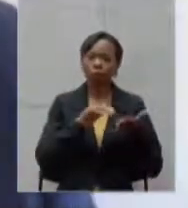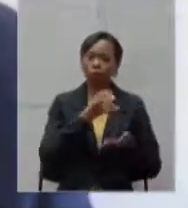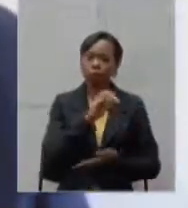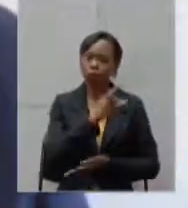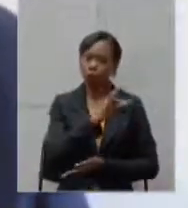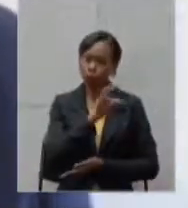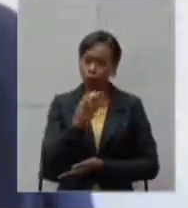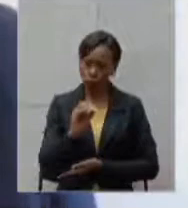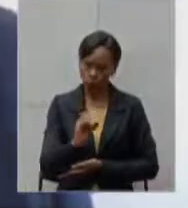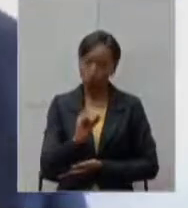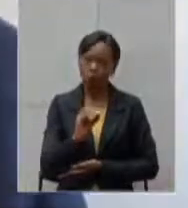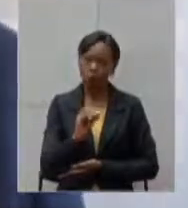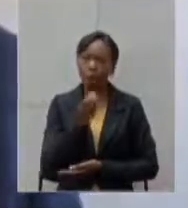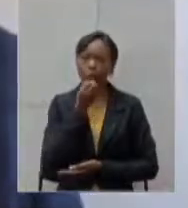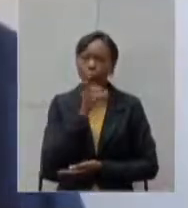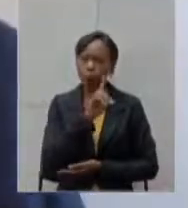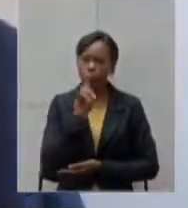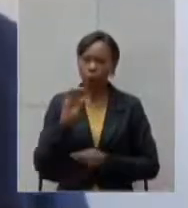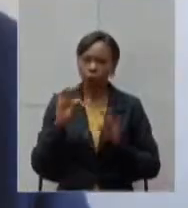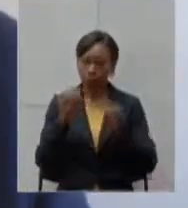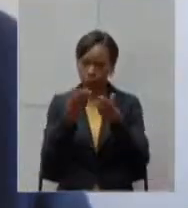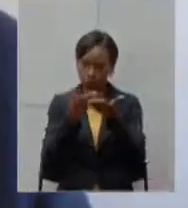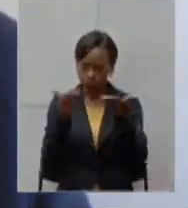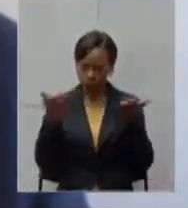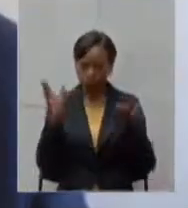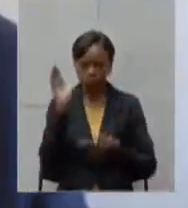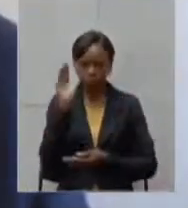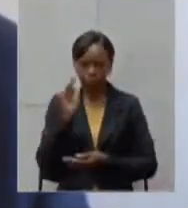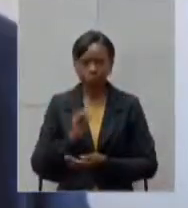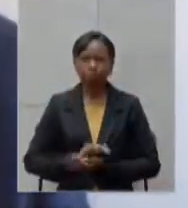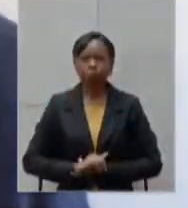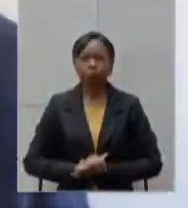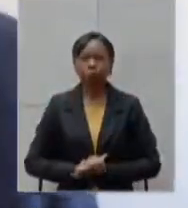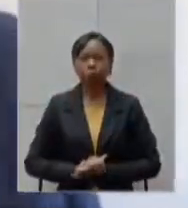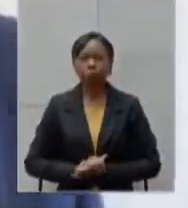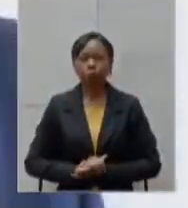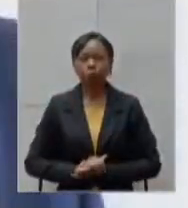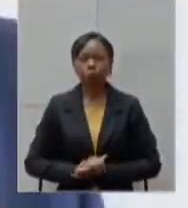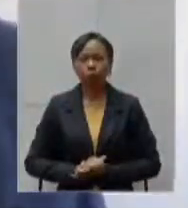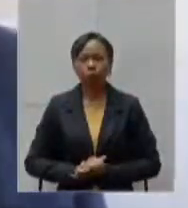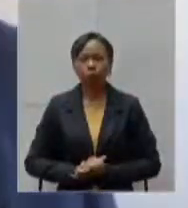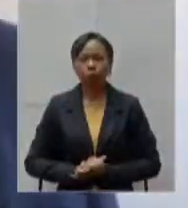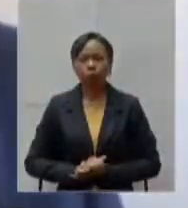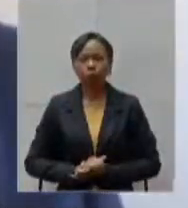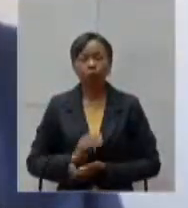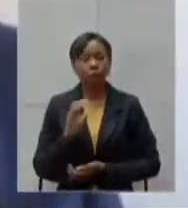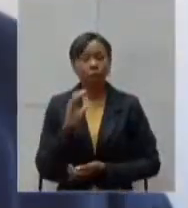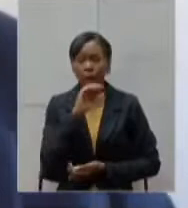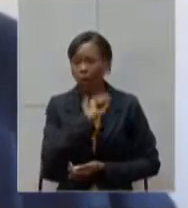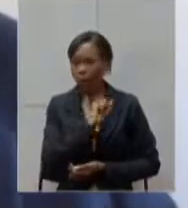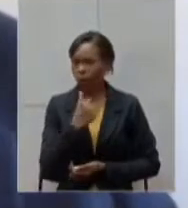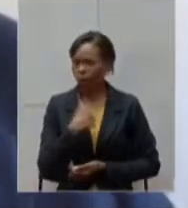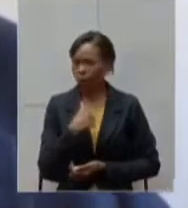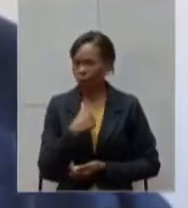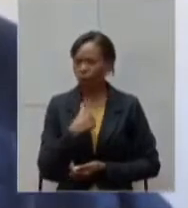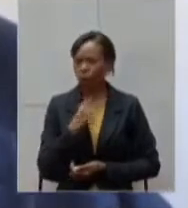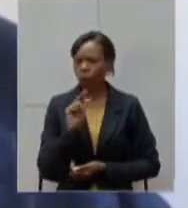a todos e a todas que nos acompanham presidente eu queria rapidamente aqui além de